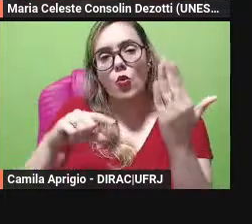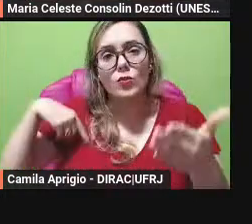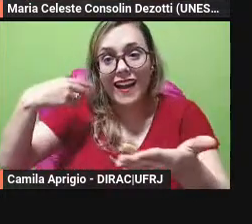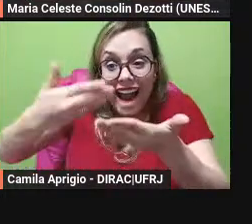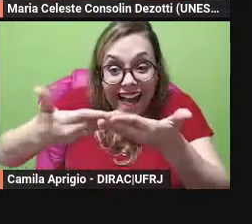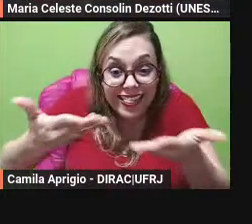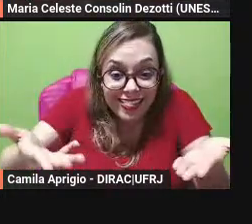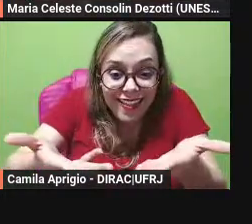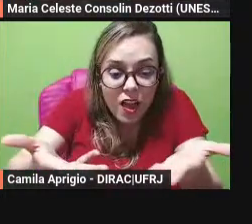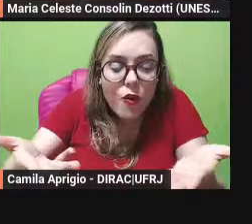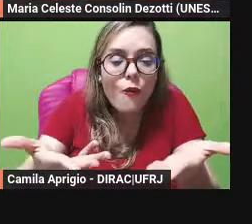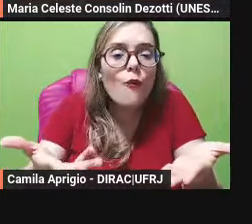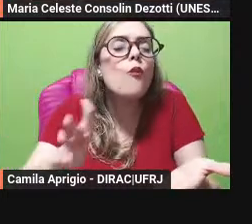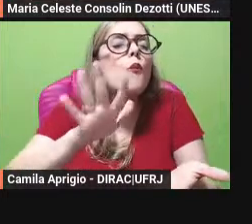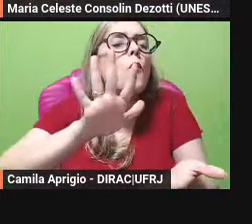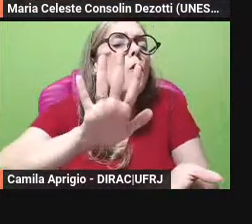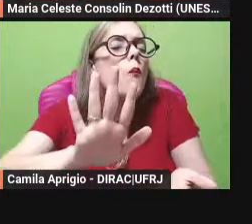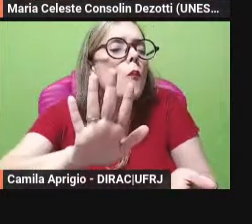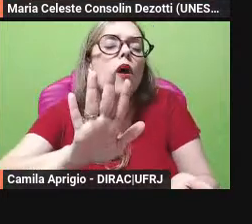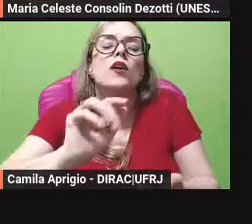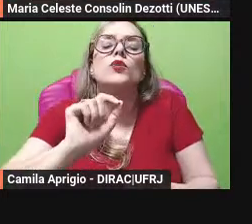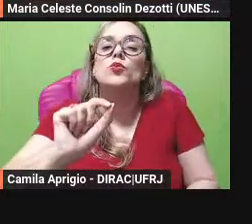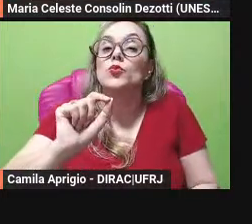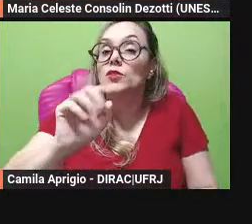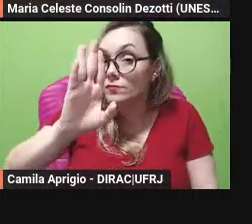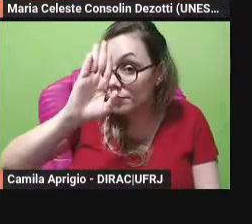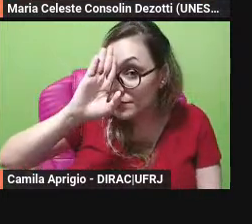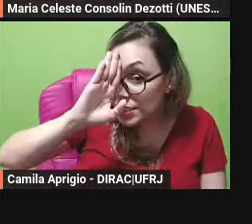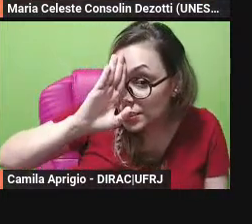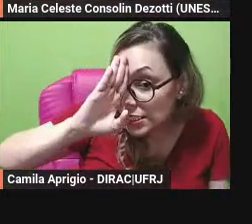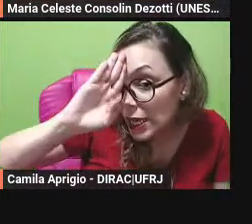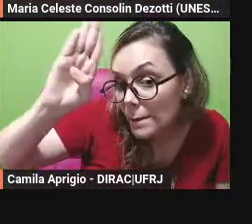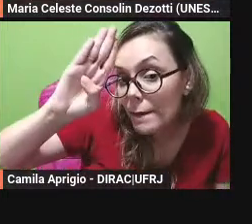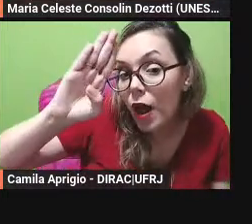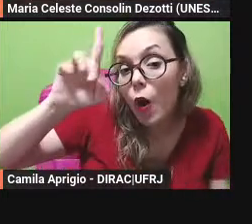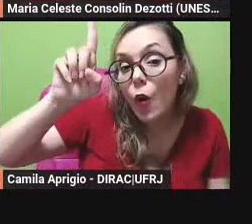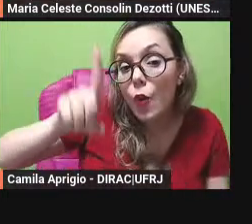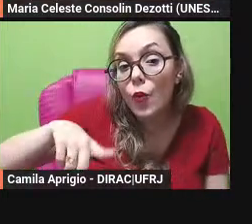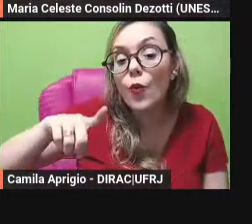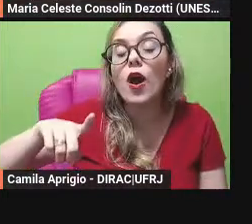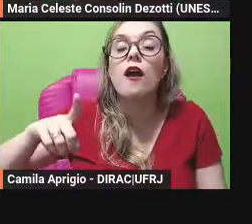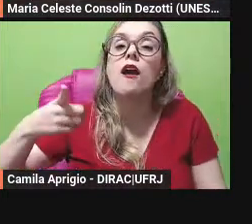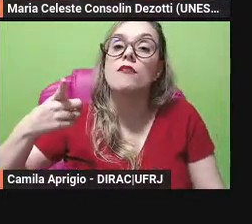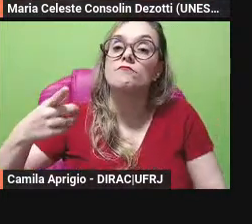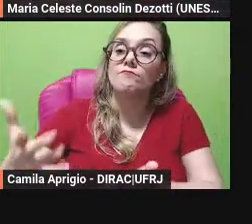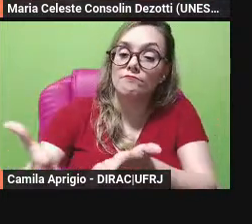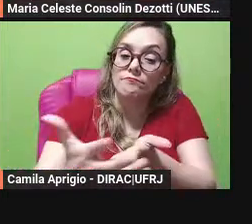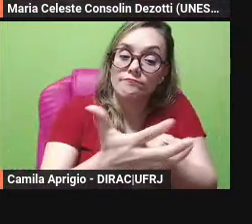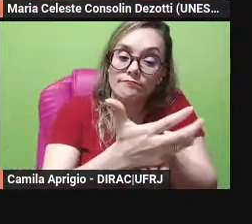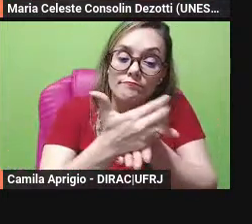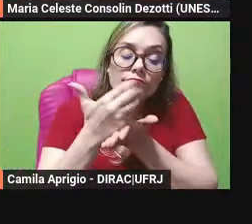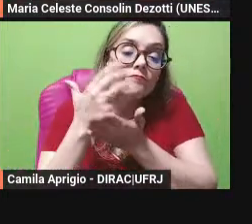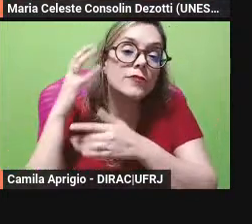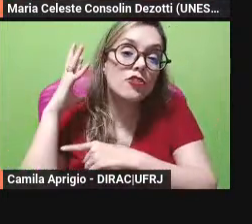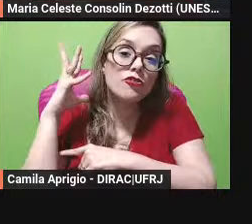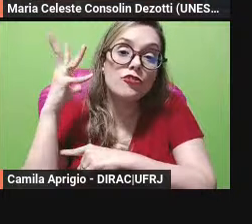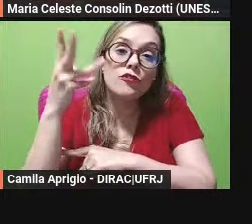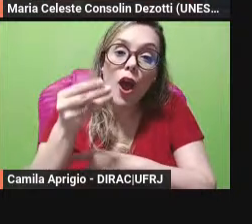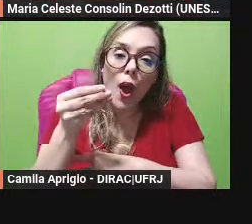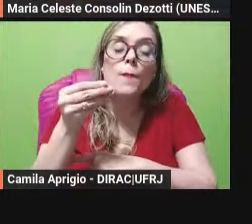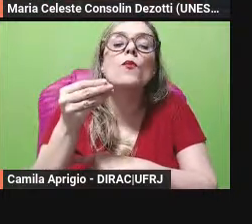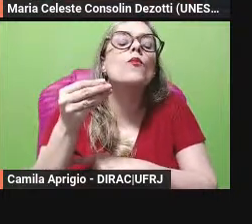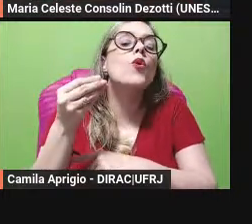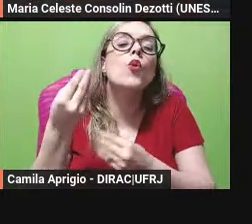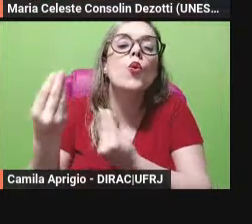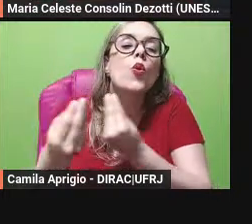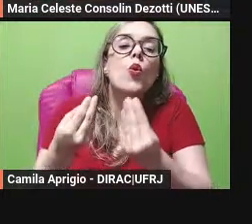a importância de se ter um repertório de fábulas na nossa formação para a gente poder